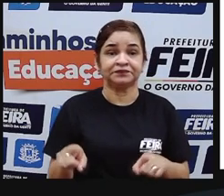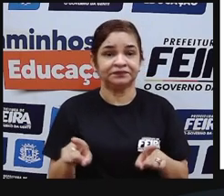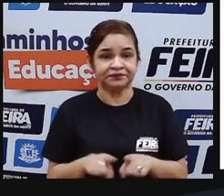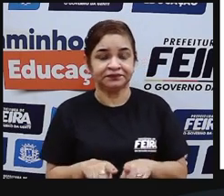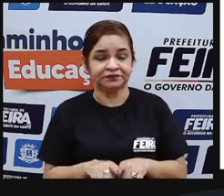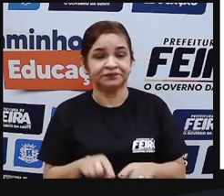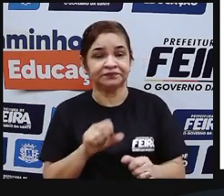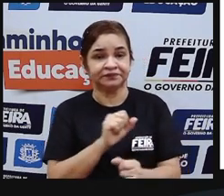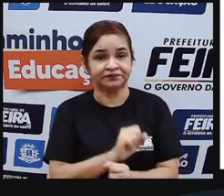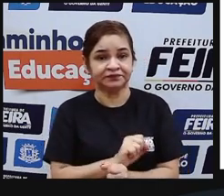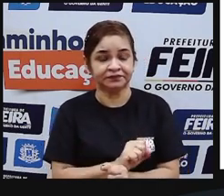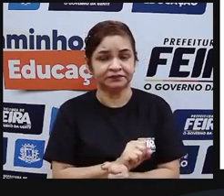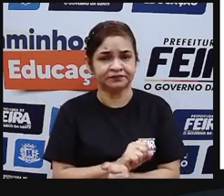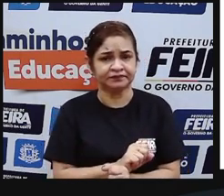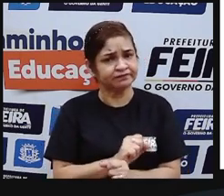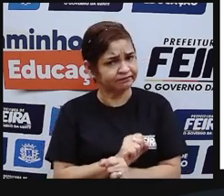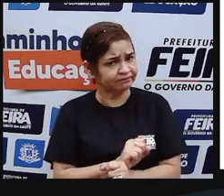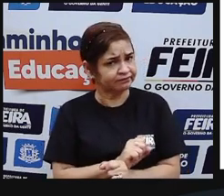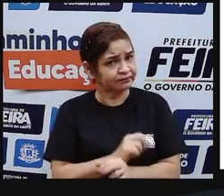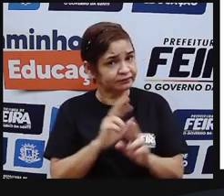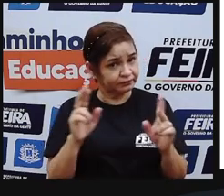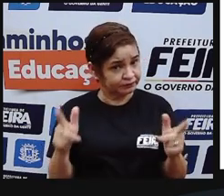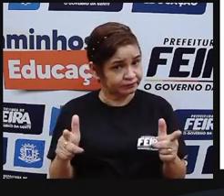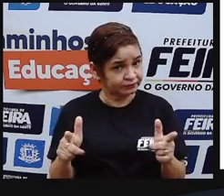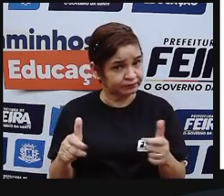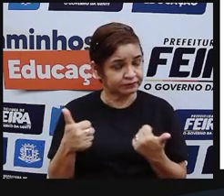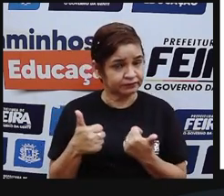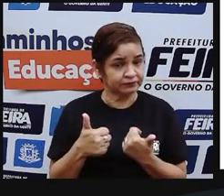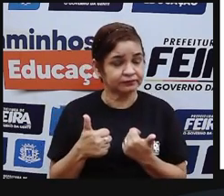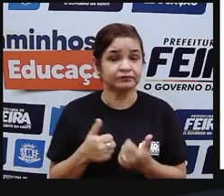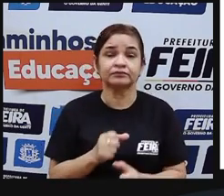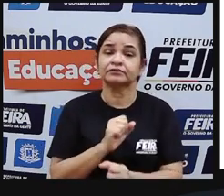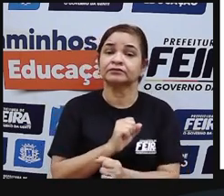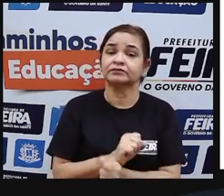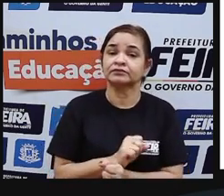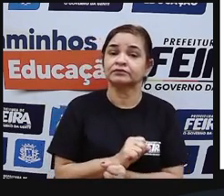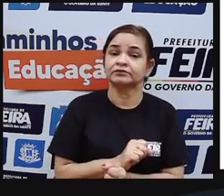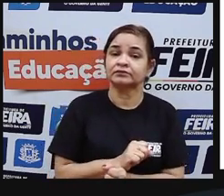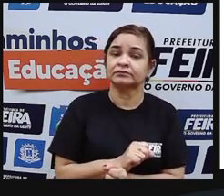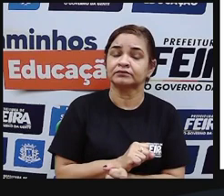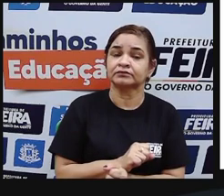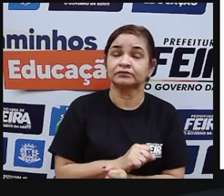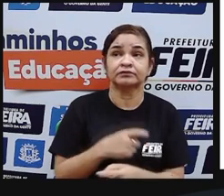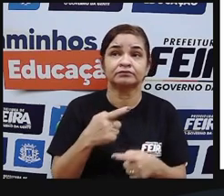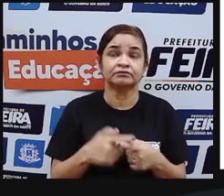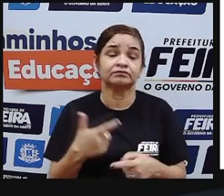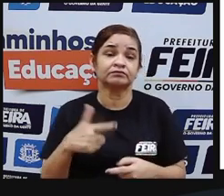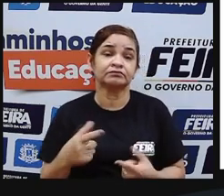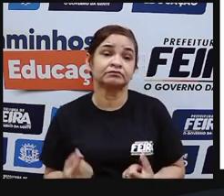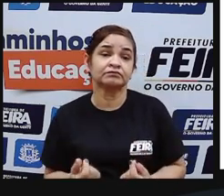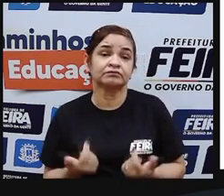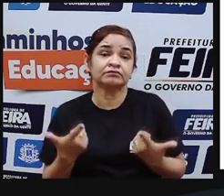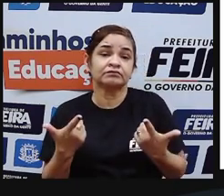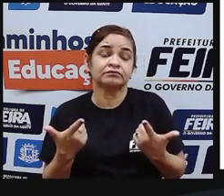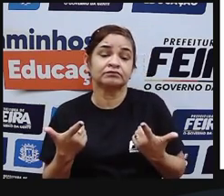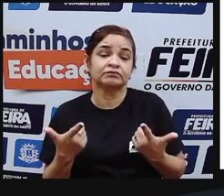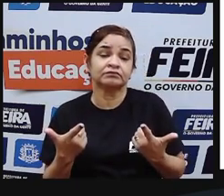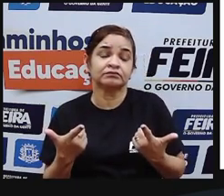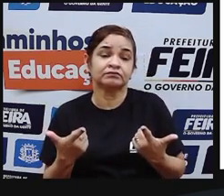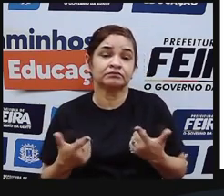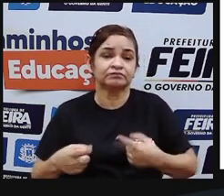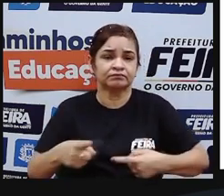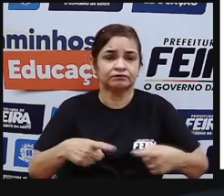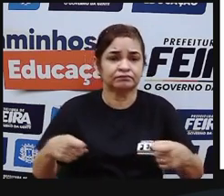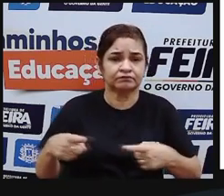escravidão mas é uma escravidão diferente aqui a escravidão aqui ou é por dívida ou prisioneiros de guerra